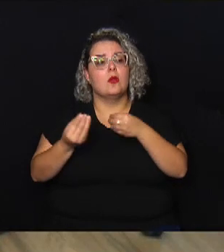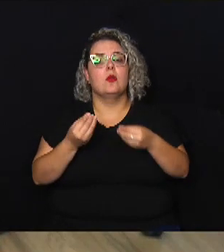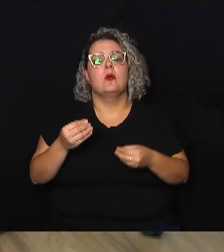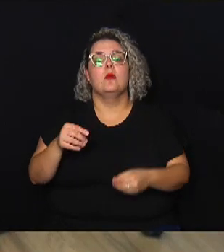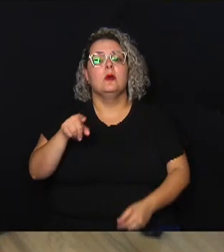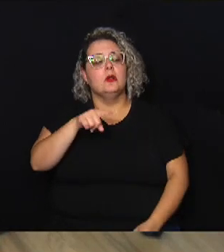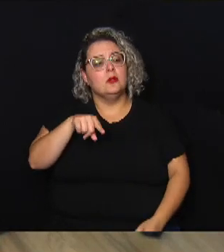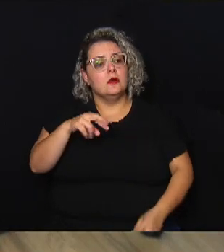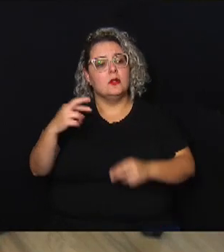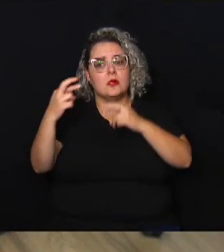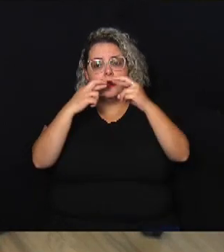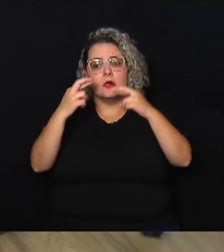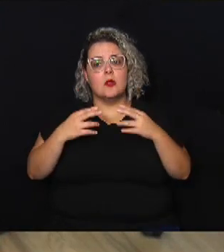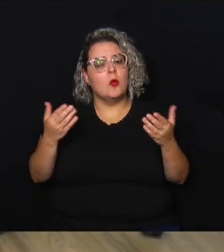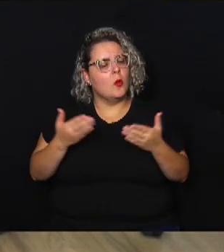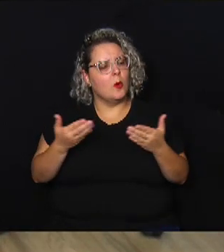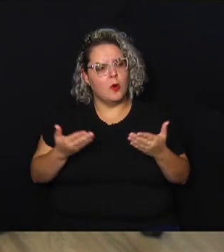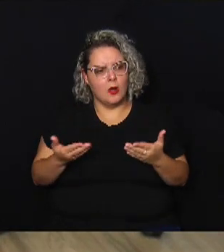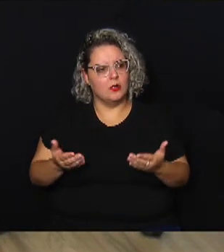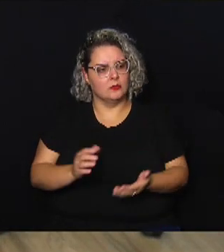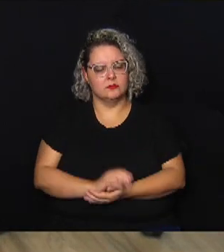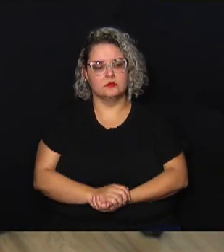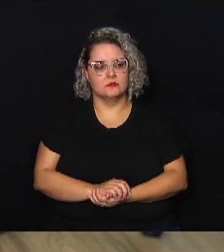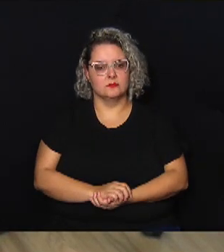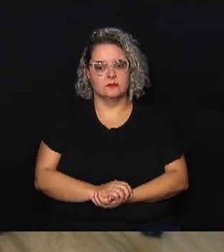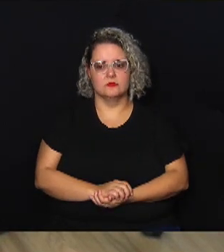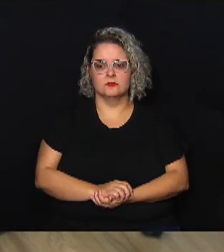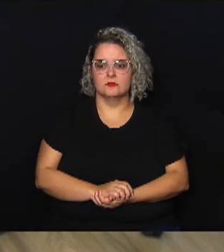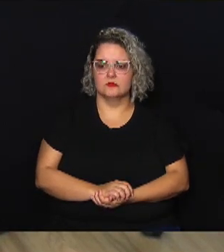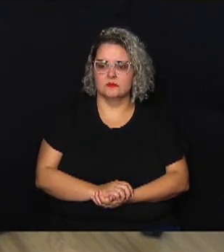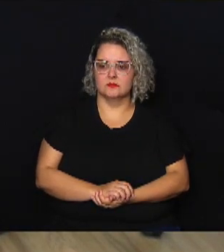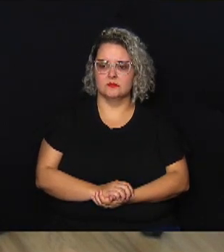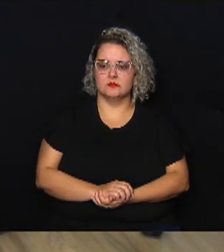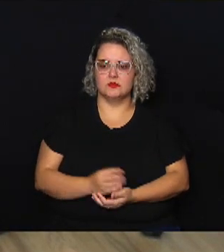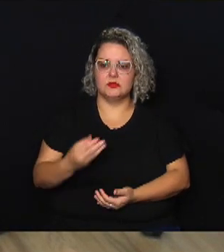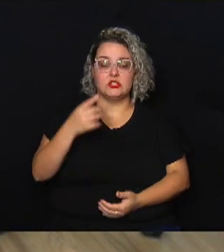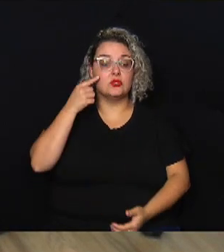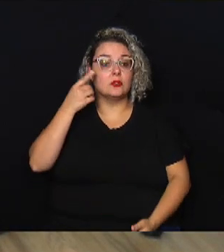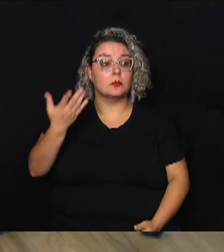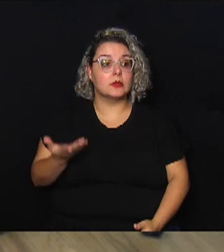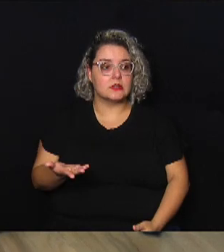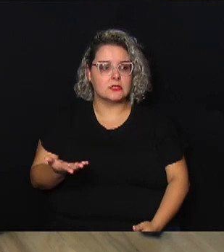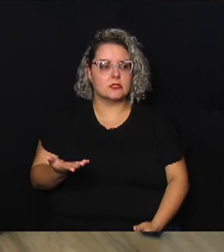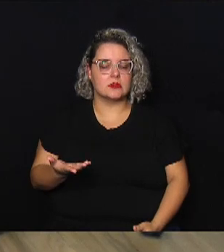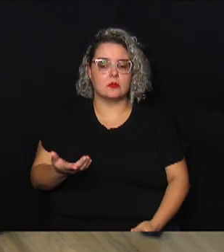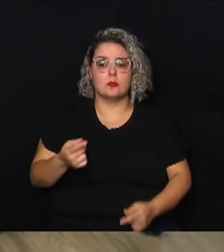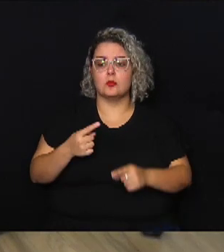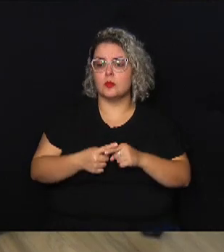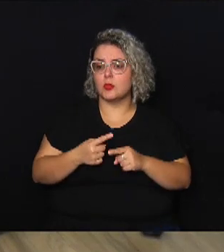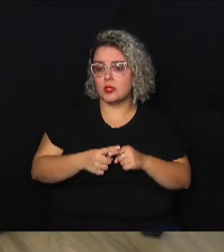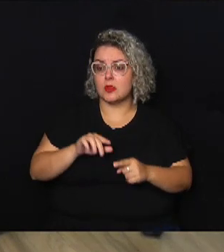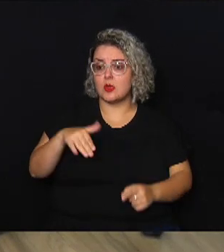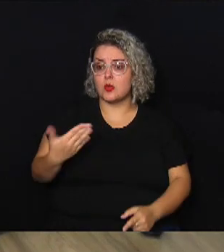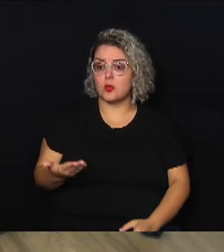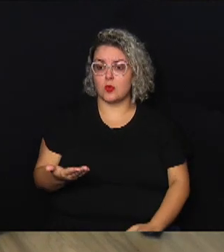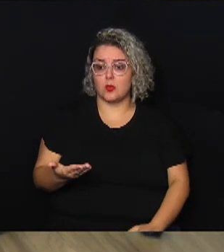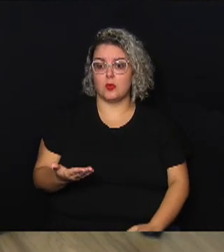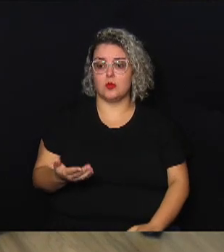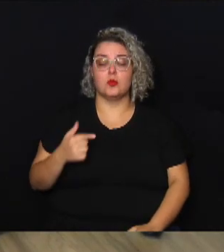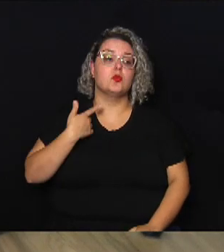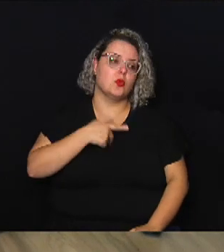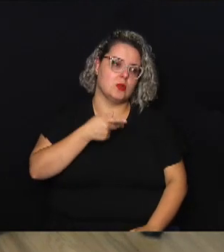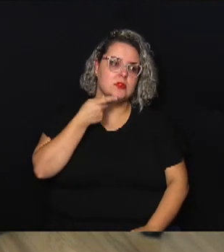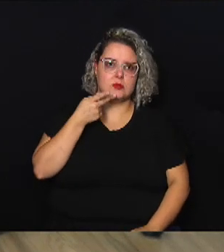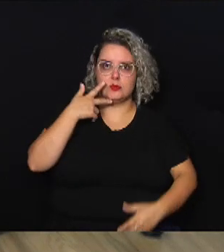avaliam hoje esse novo pensar e essa porque quando a gente a gente está falando agora